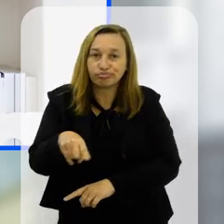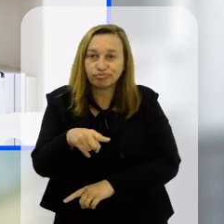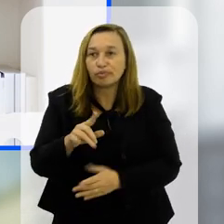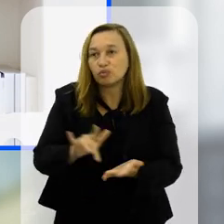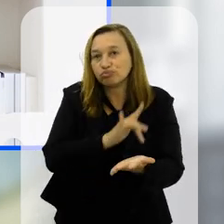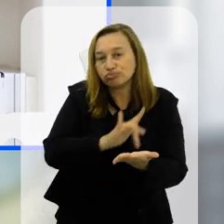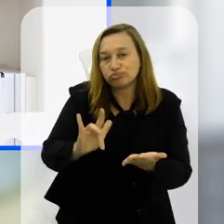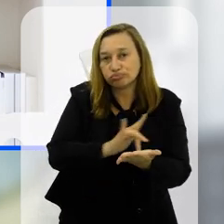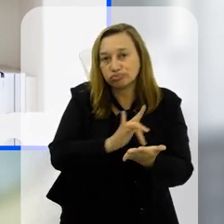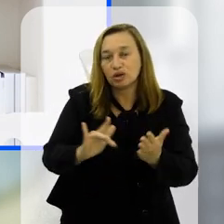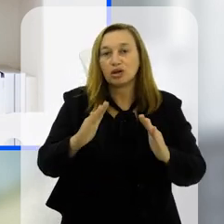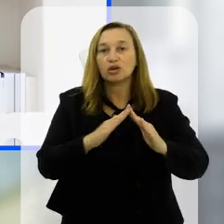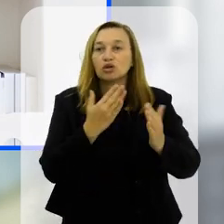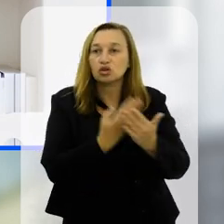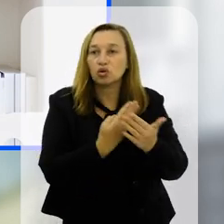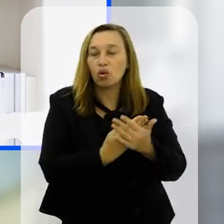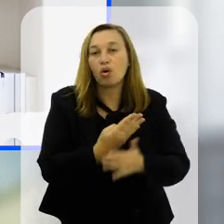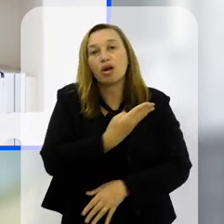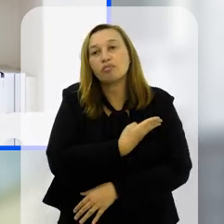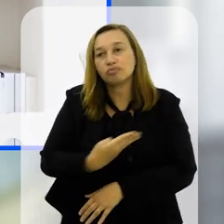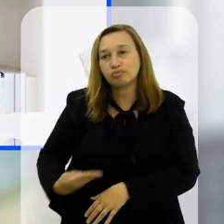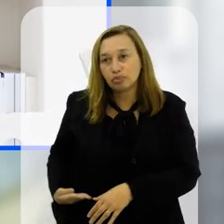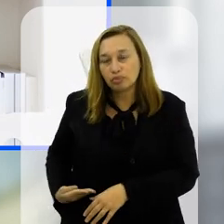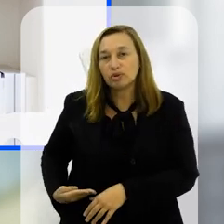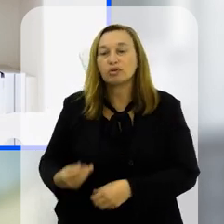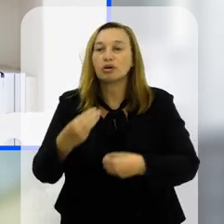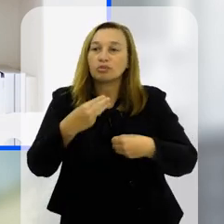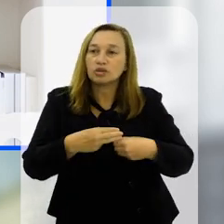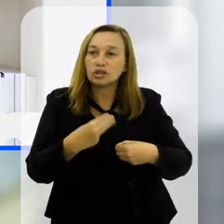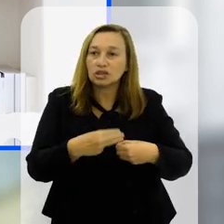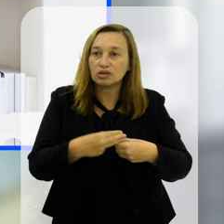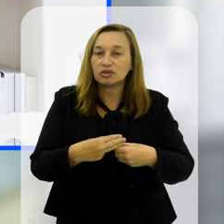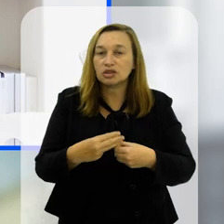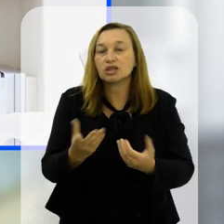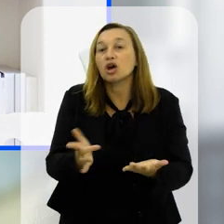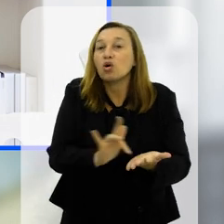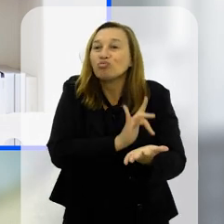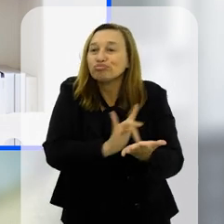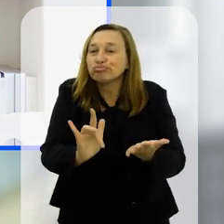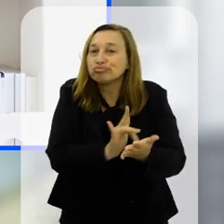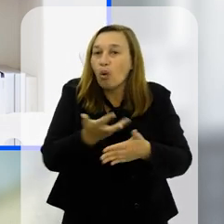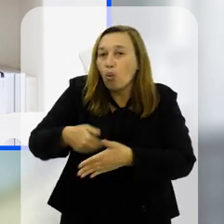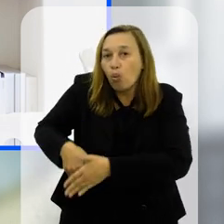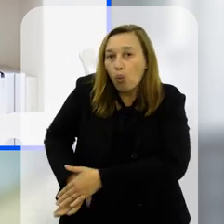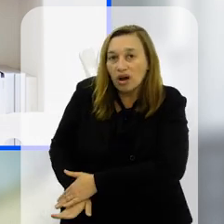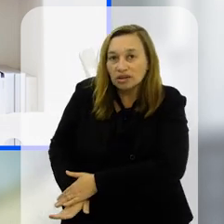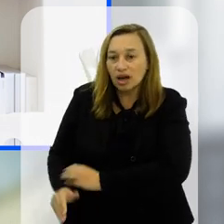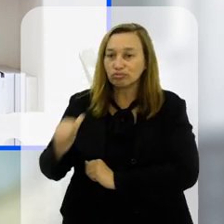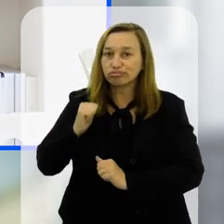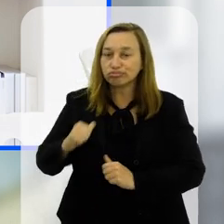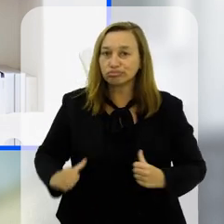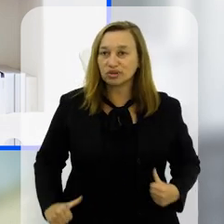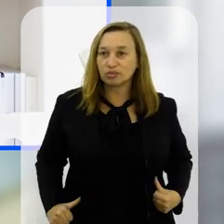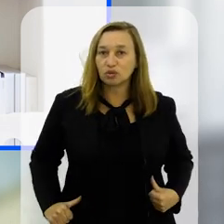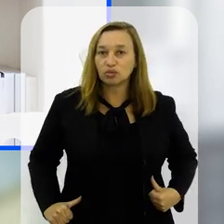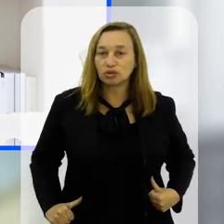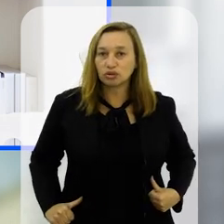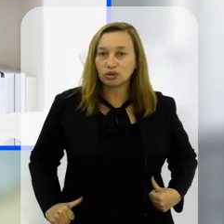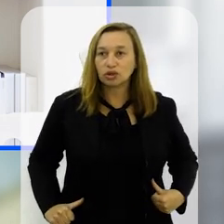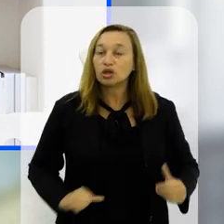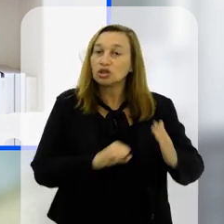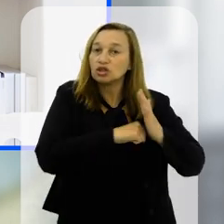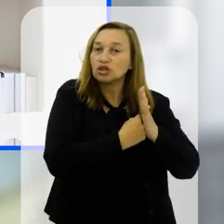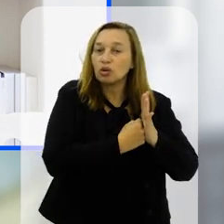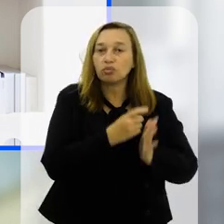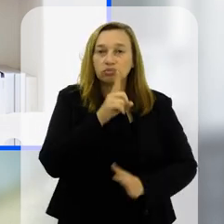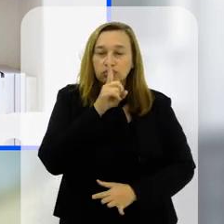escolas da rede pública municipal O decreto estabelece que os dispositivos fiquem guardados na mochila desligados